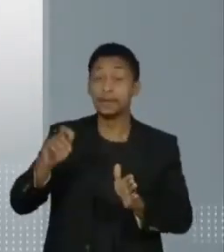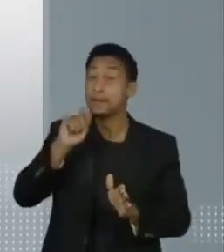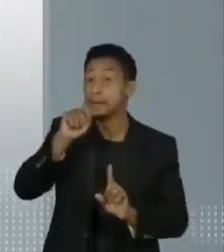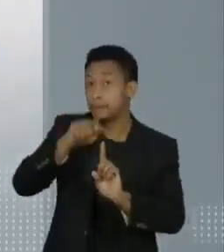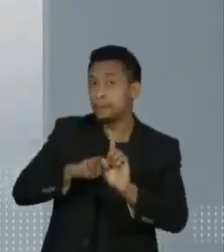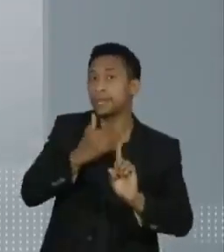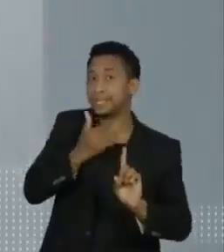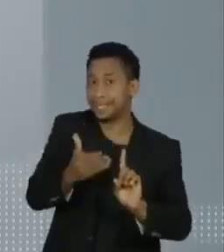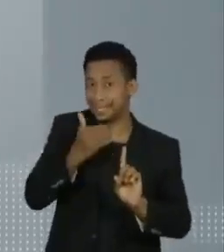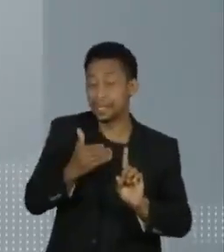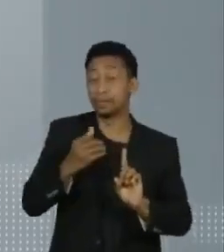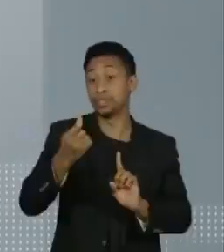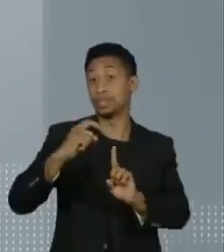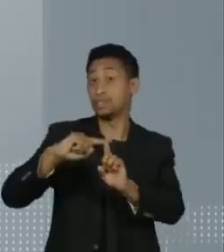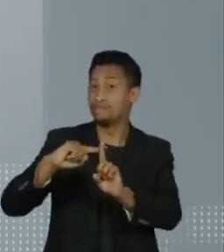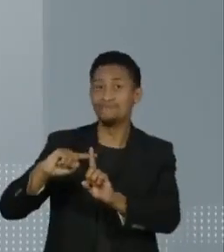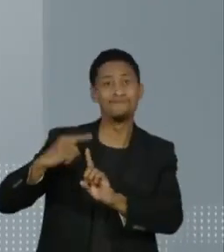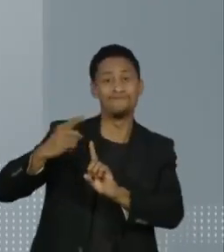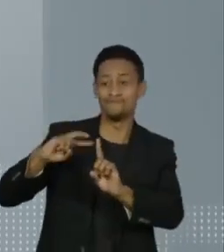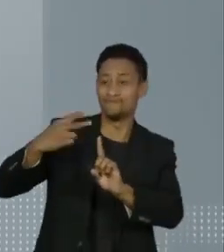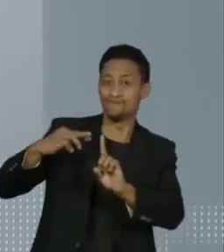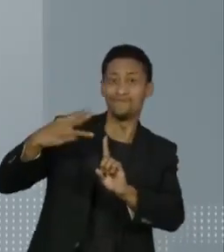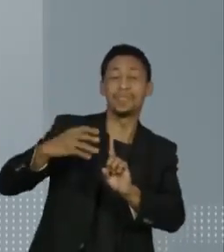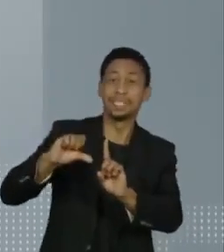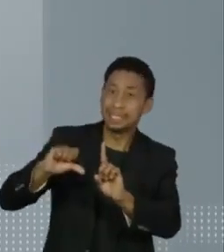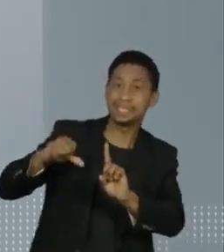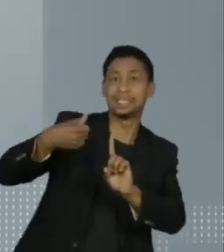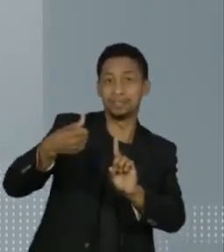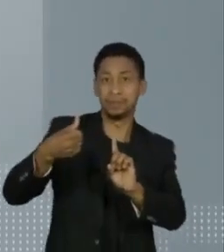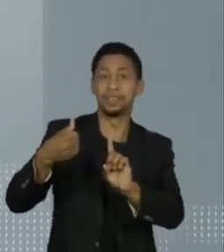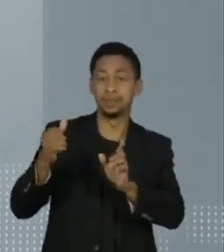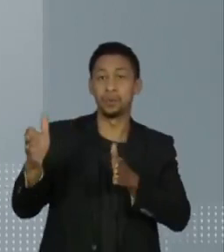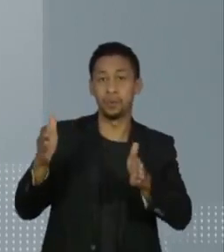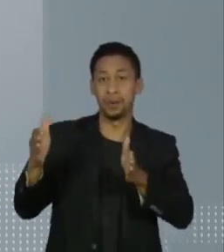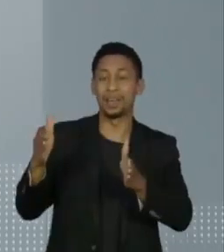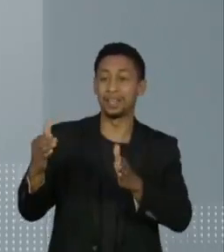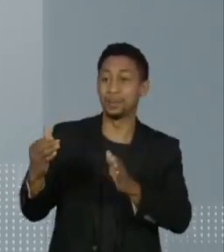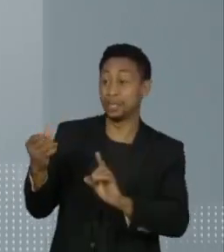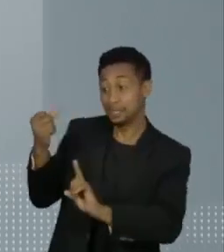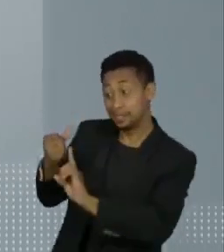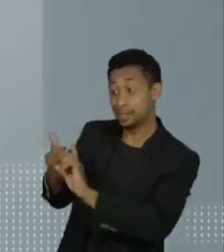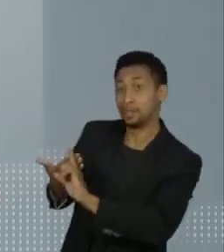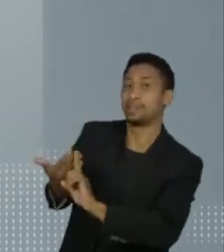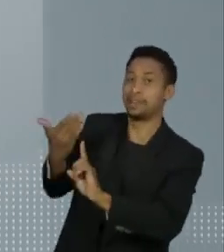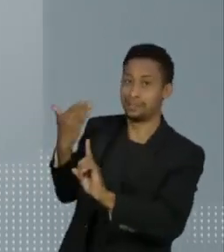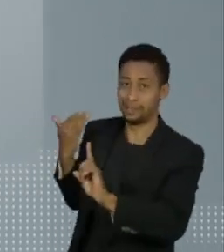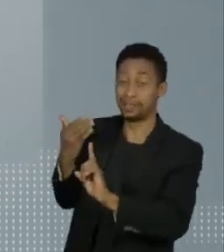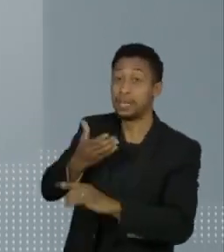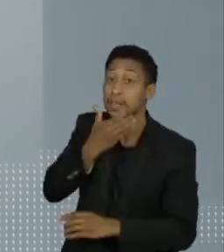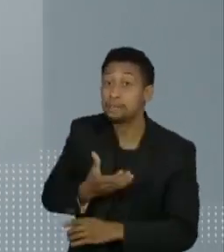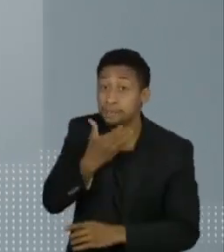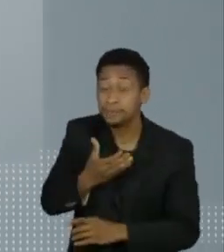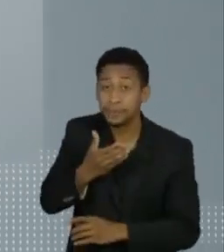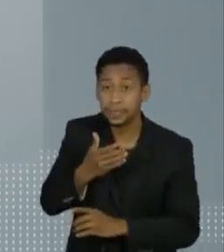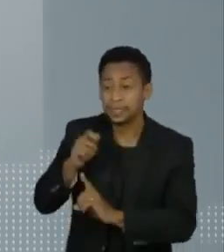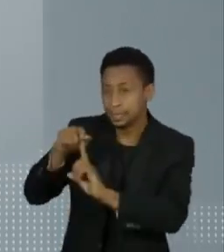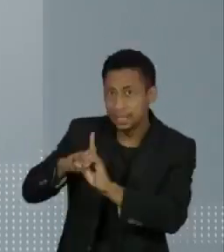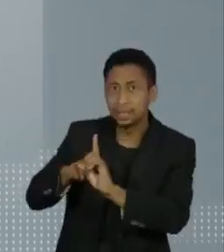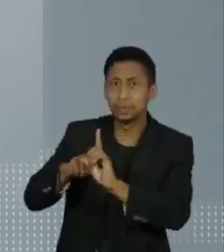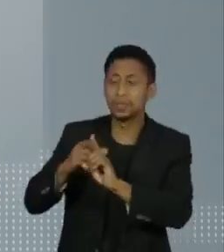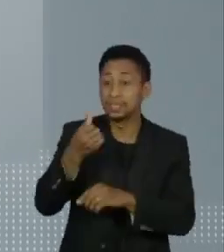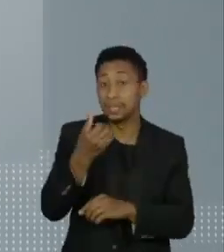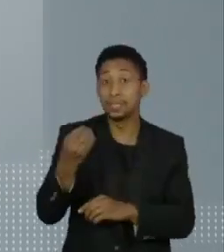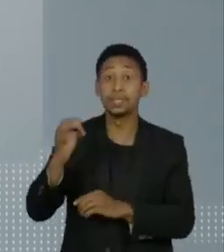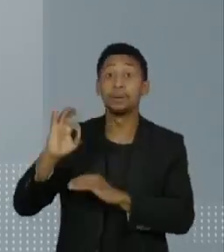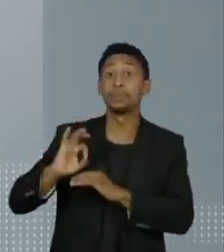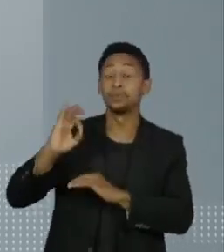já é seis vezes maior do que a soma dos três primeiros meses da pandemia. O número de mortes em dezembro no Estado é 60%